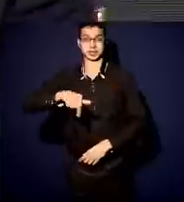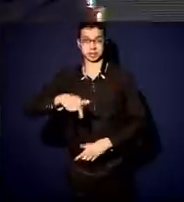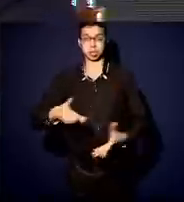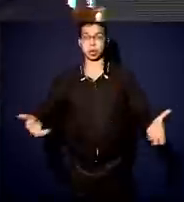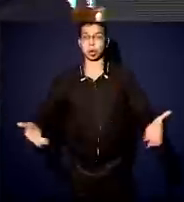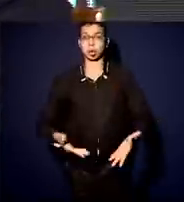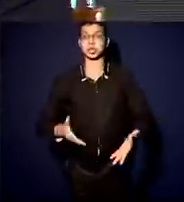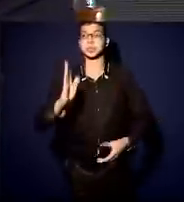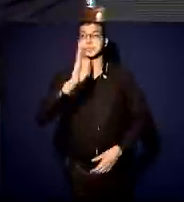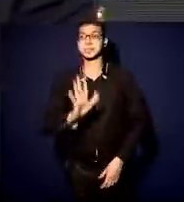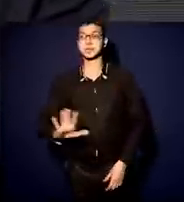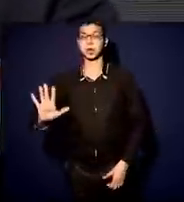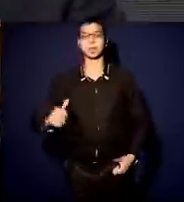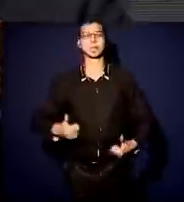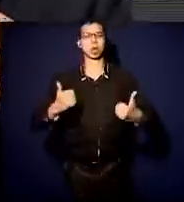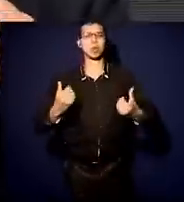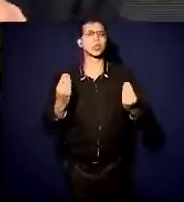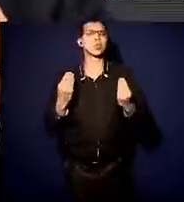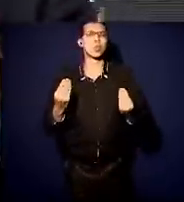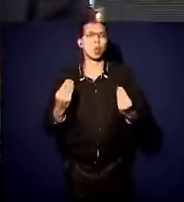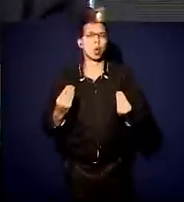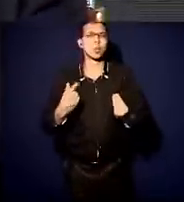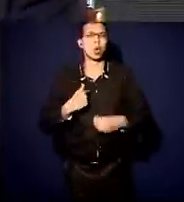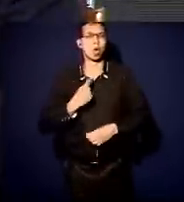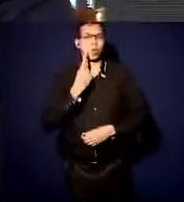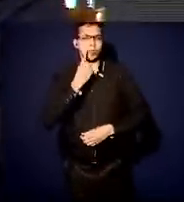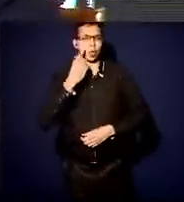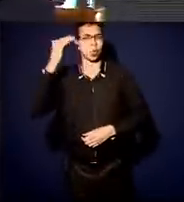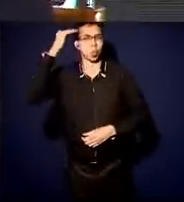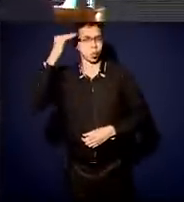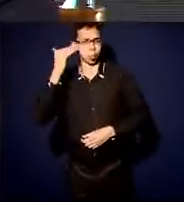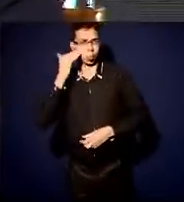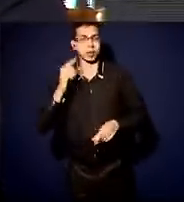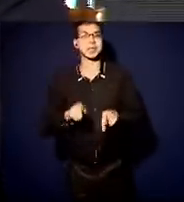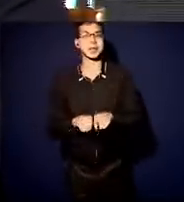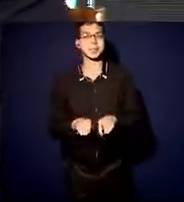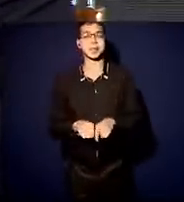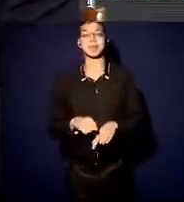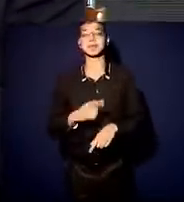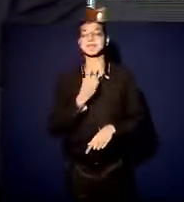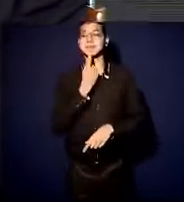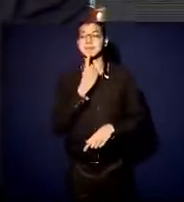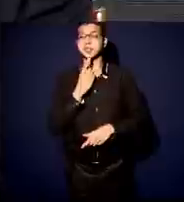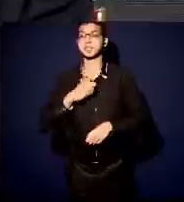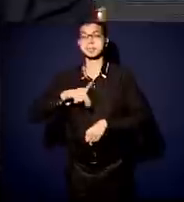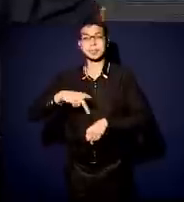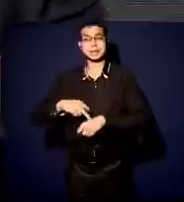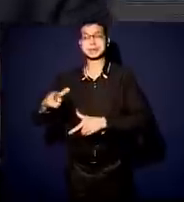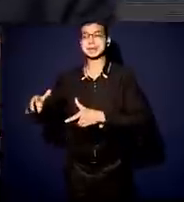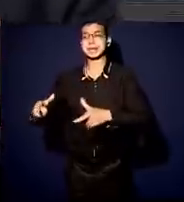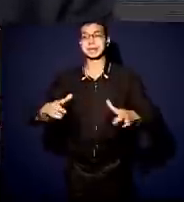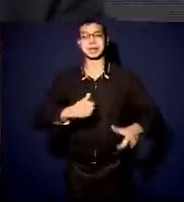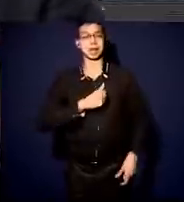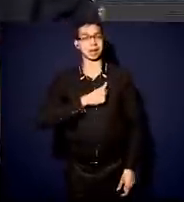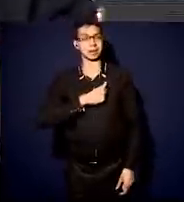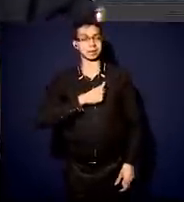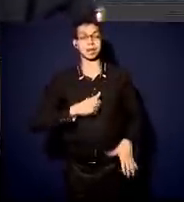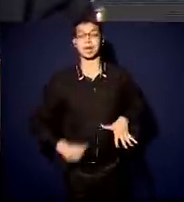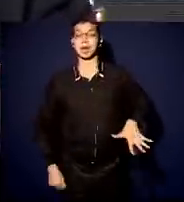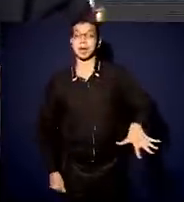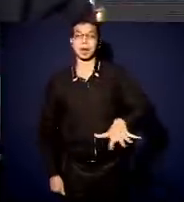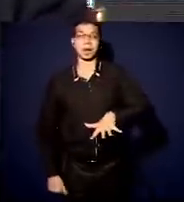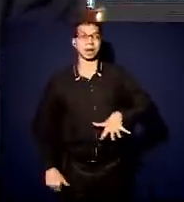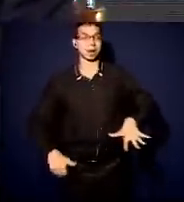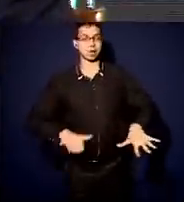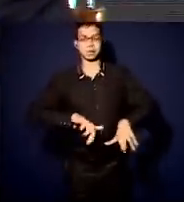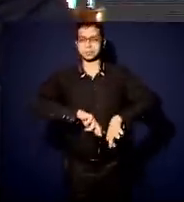como é o modelo japonês, finlandês, como é no Canadá, e assim nas demais áreas. Hoje essa questão ideológica é muito